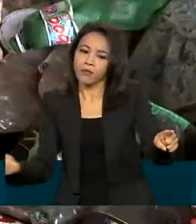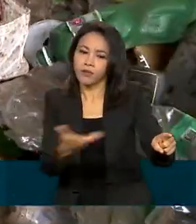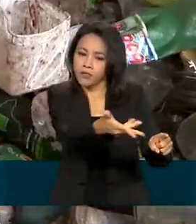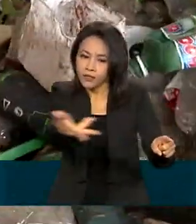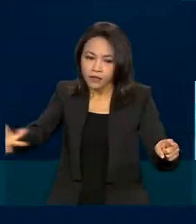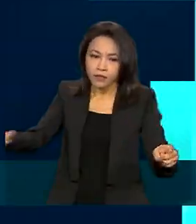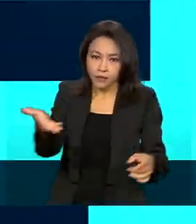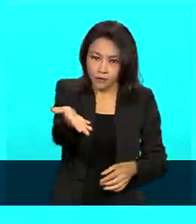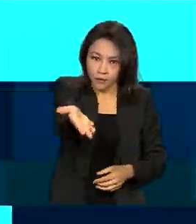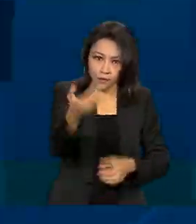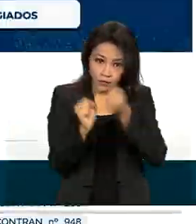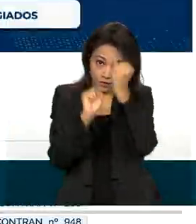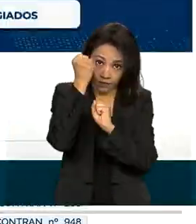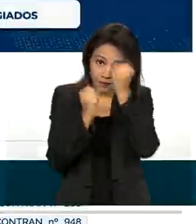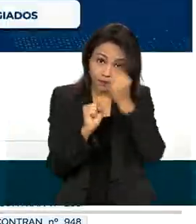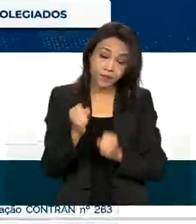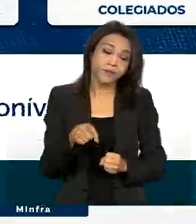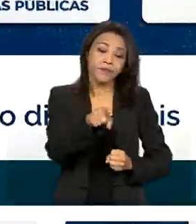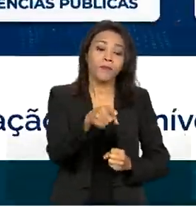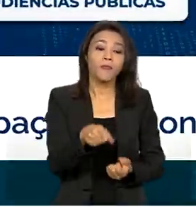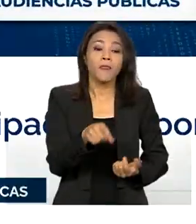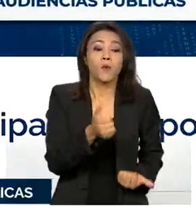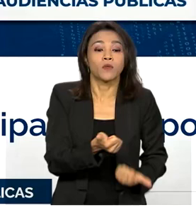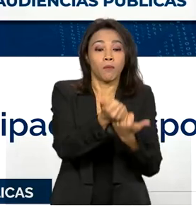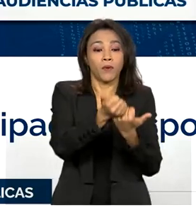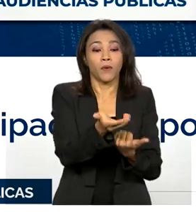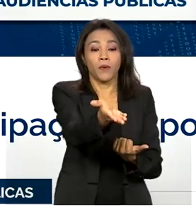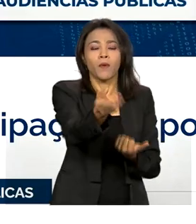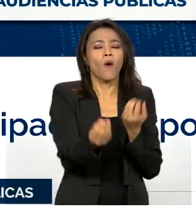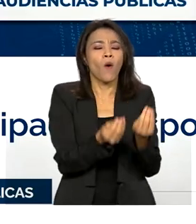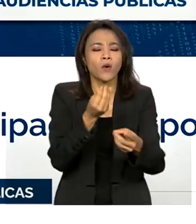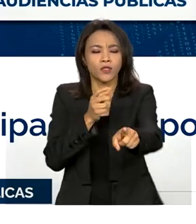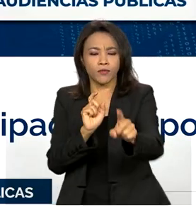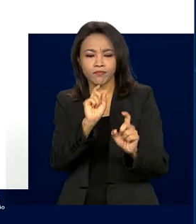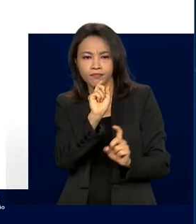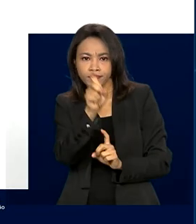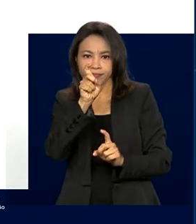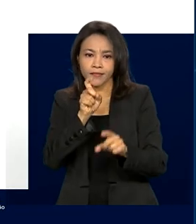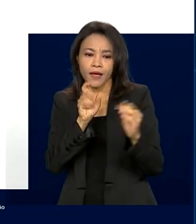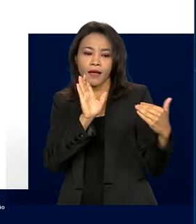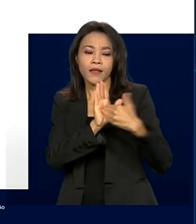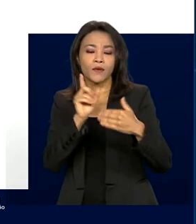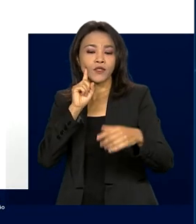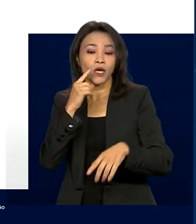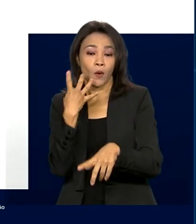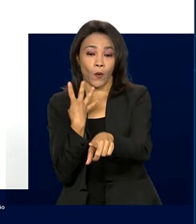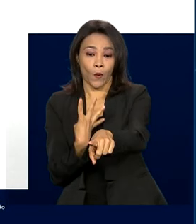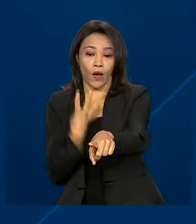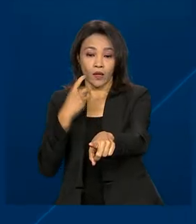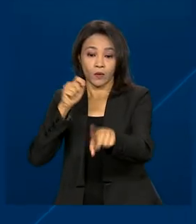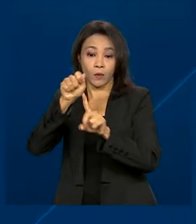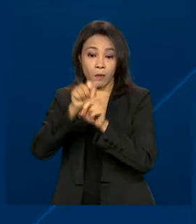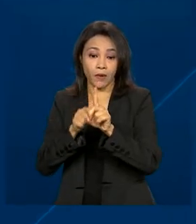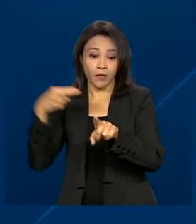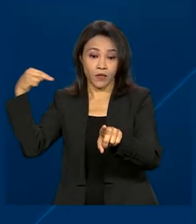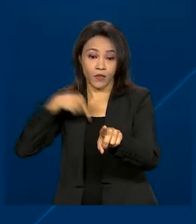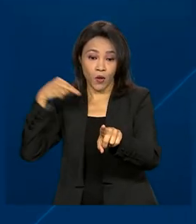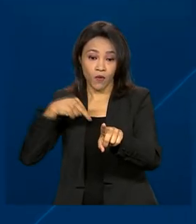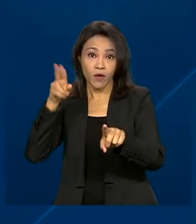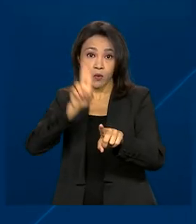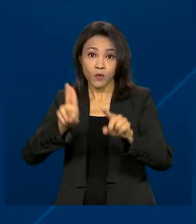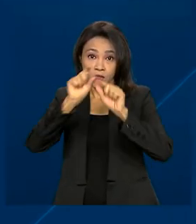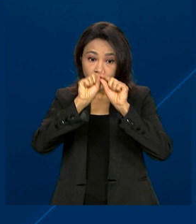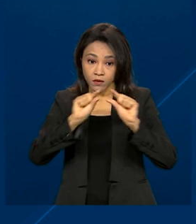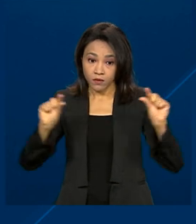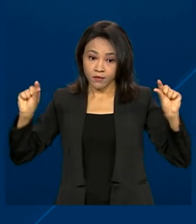de plástico. As contribuições da população podem ser feitas até o dia 4 de novembro exclusivamente por